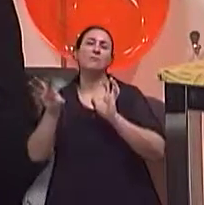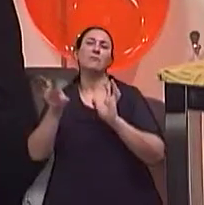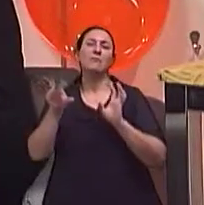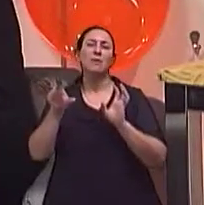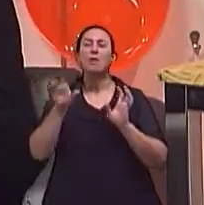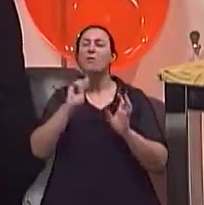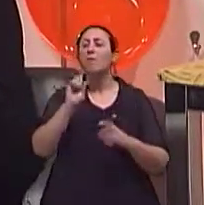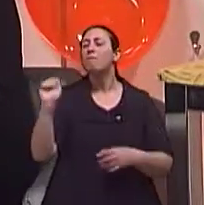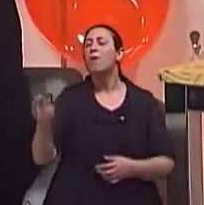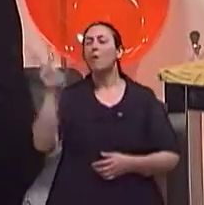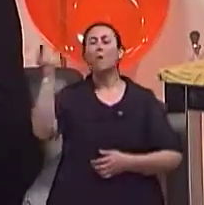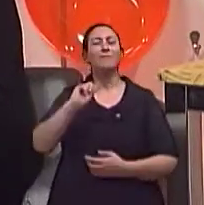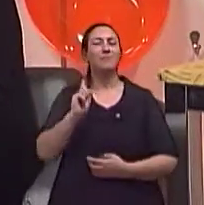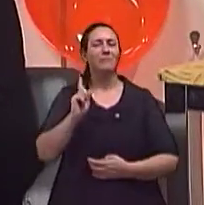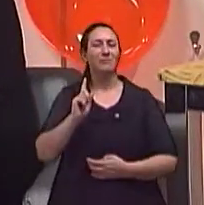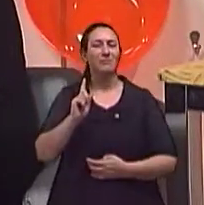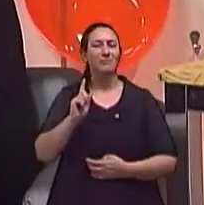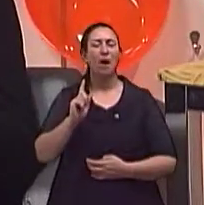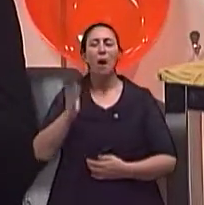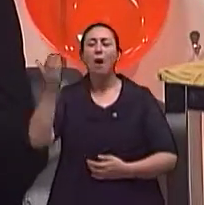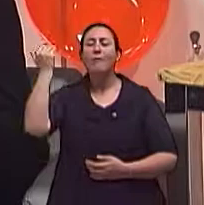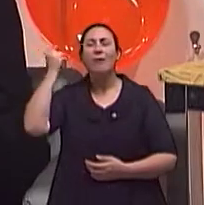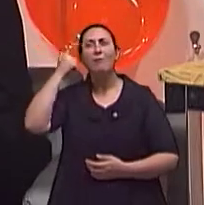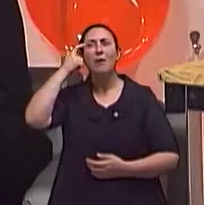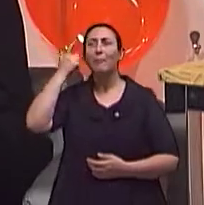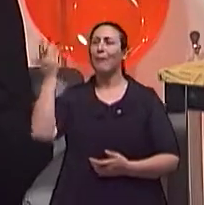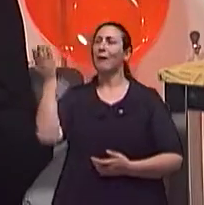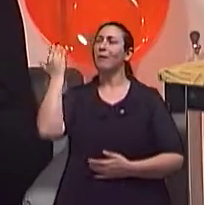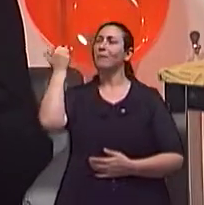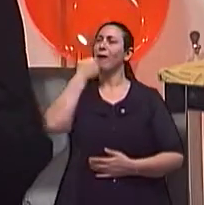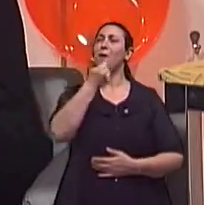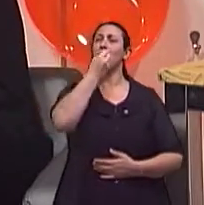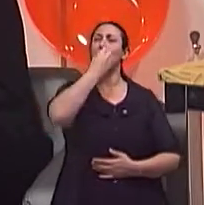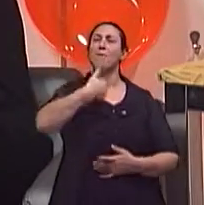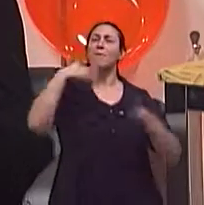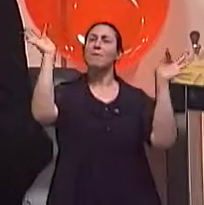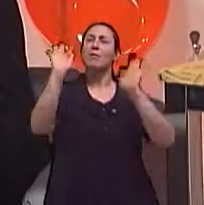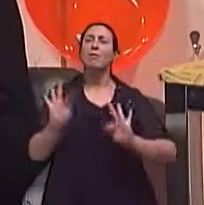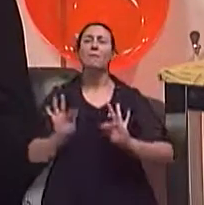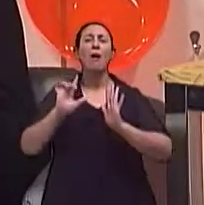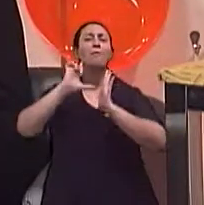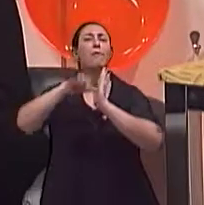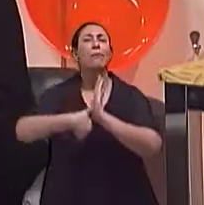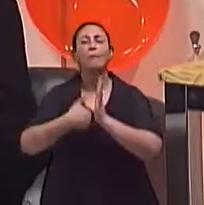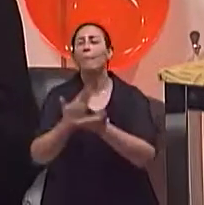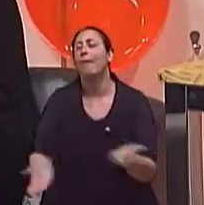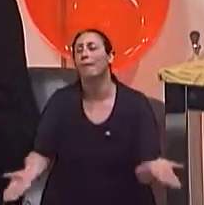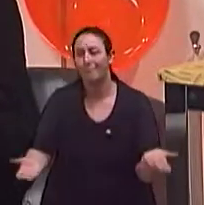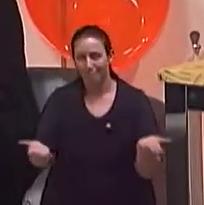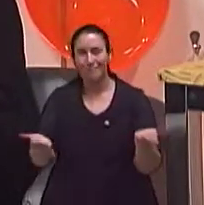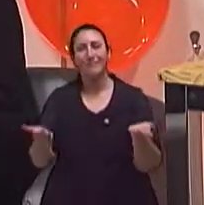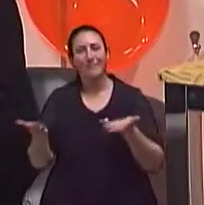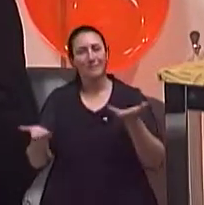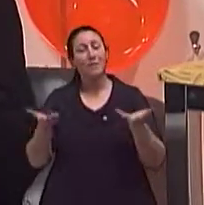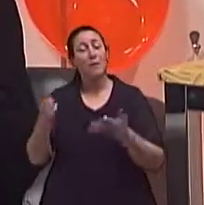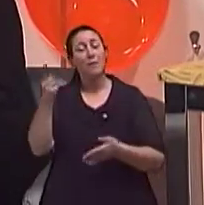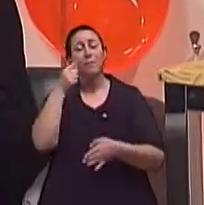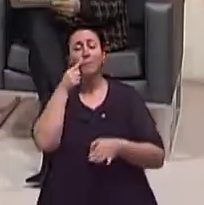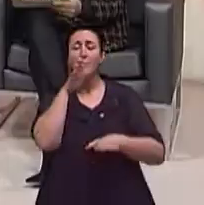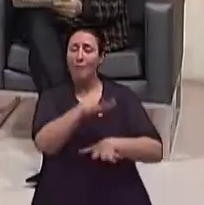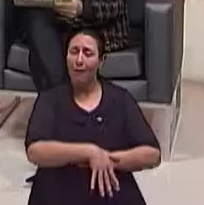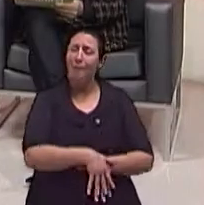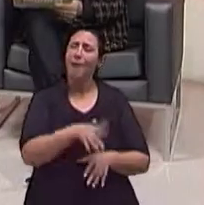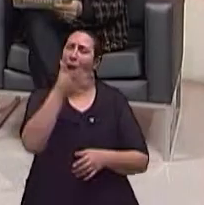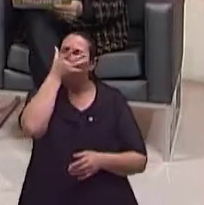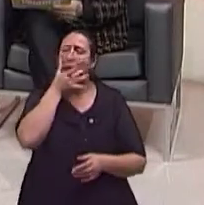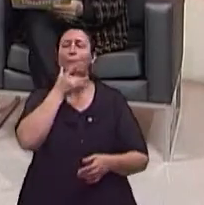não tem, é que ele vê, não, eu era feliz e não sabia. Pois é, então fica a dica, valoriza o que está vivo, né? Exatamente. Com a Merlin, eu acho que